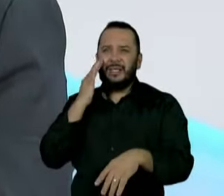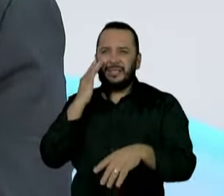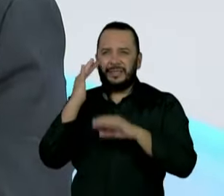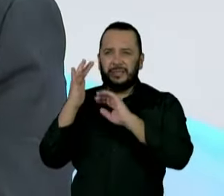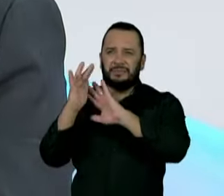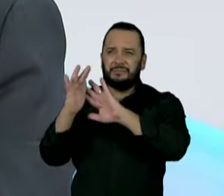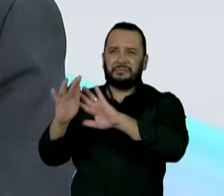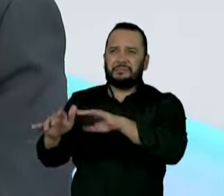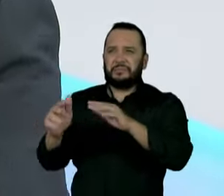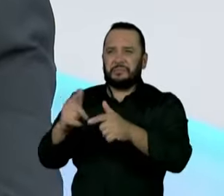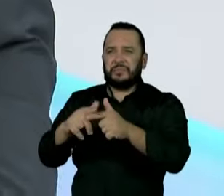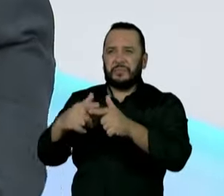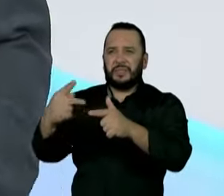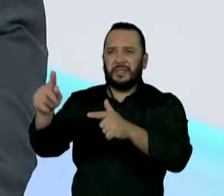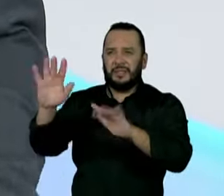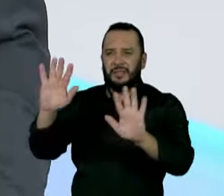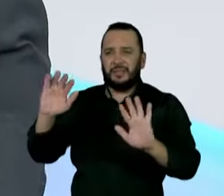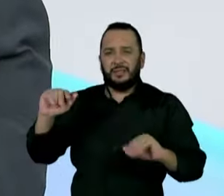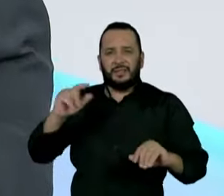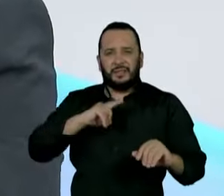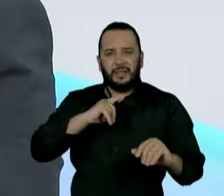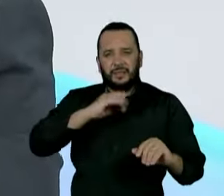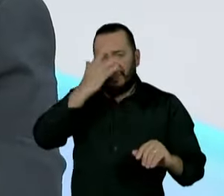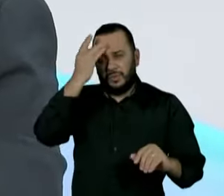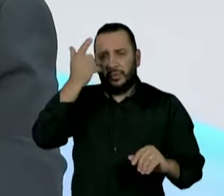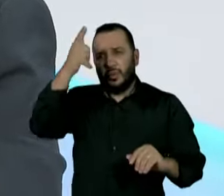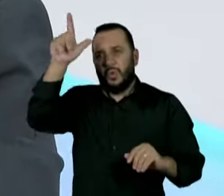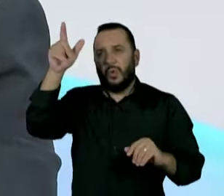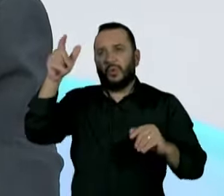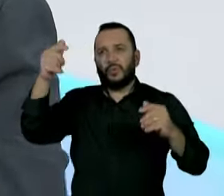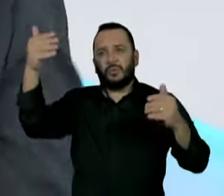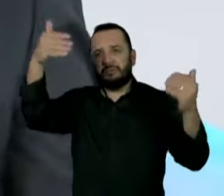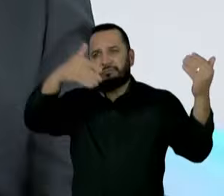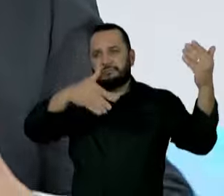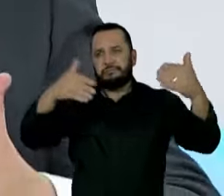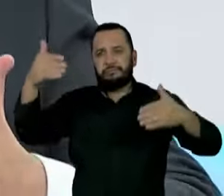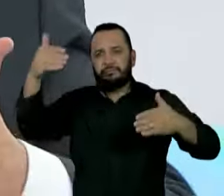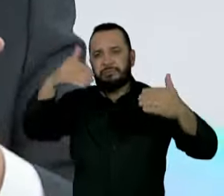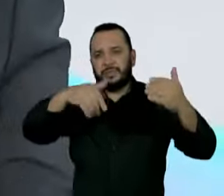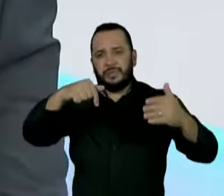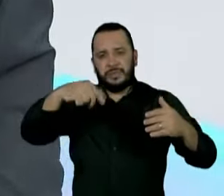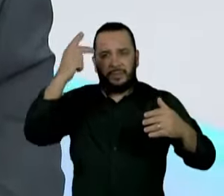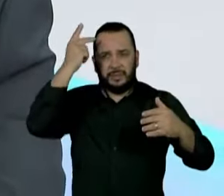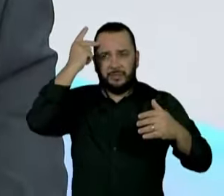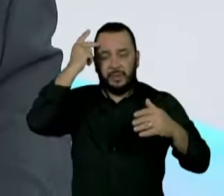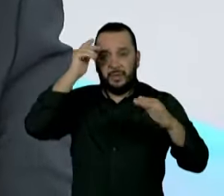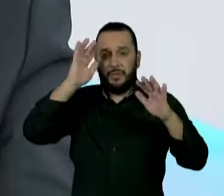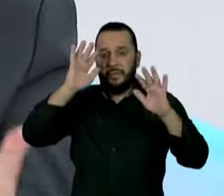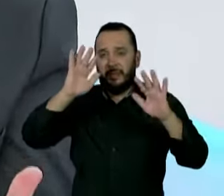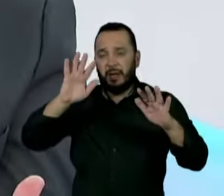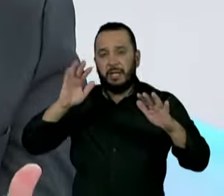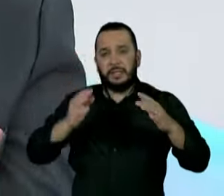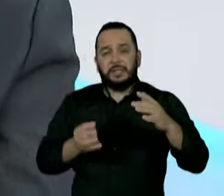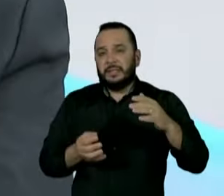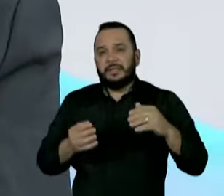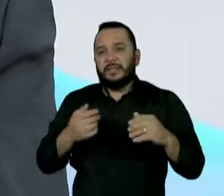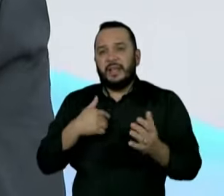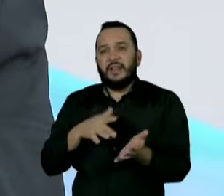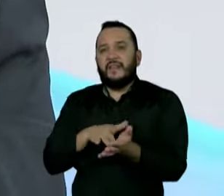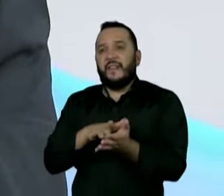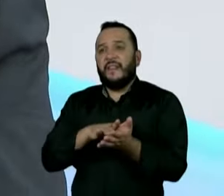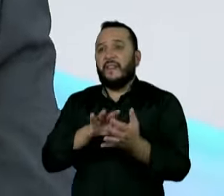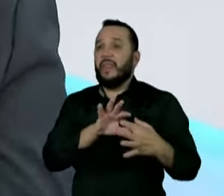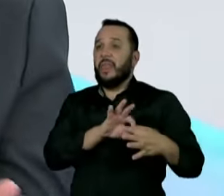nós recebemos aqui em São Paulo várias pessoas de outros lugares e não vai ser um a mais, um a menos. O problema é ele criar um vínculo artificial para ser